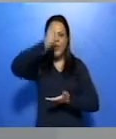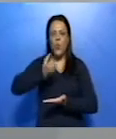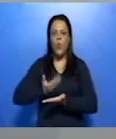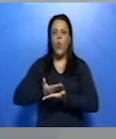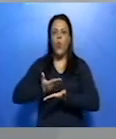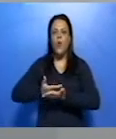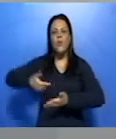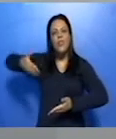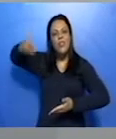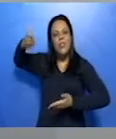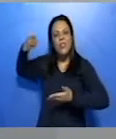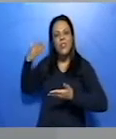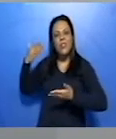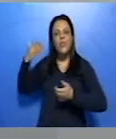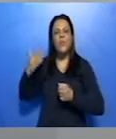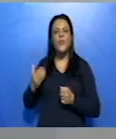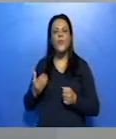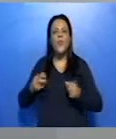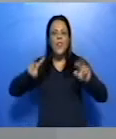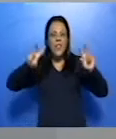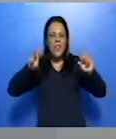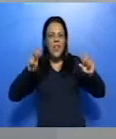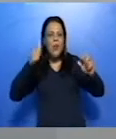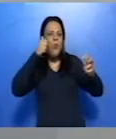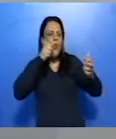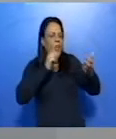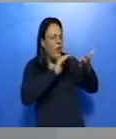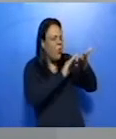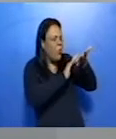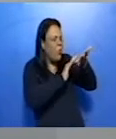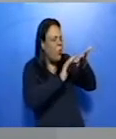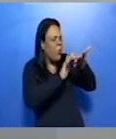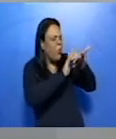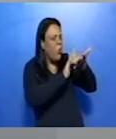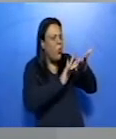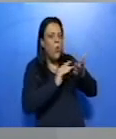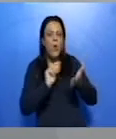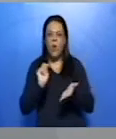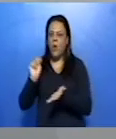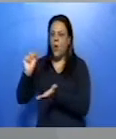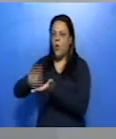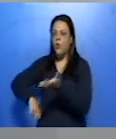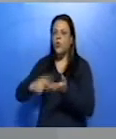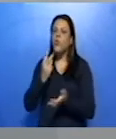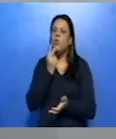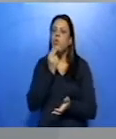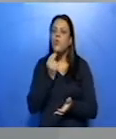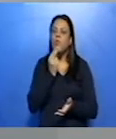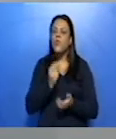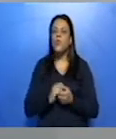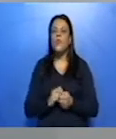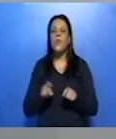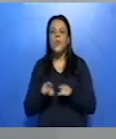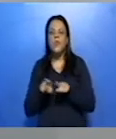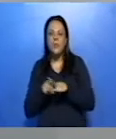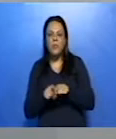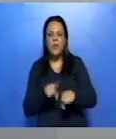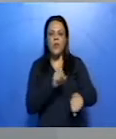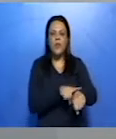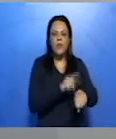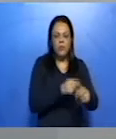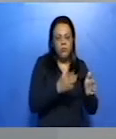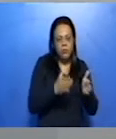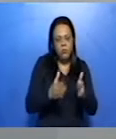que era o conto A Cartomante de Machado de Assis. Ritmos e Estratégias Narrativas, um conto de Machado de